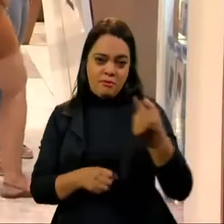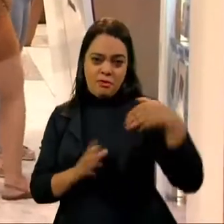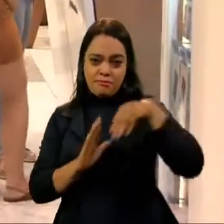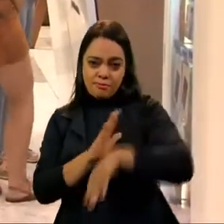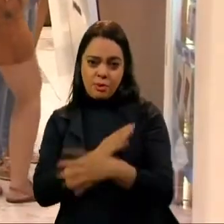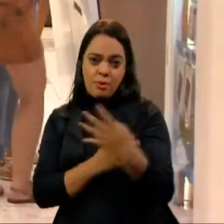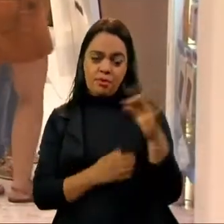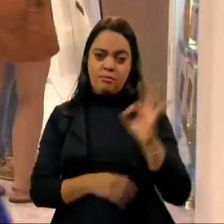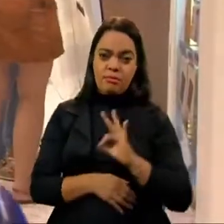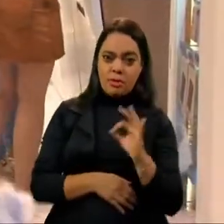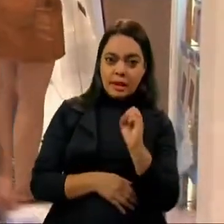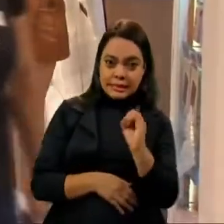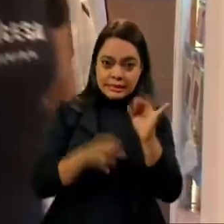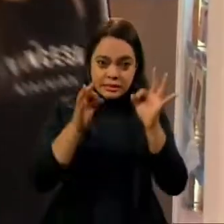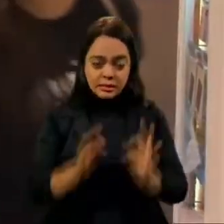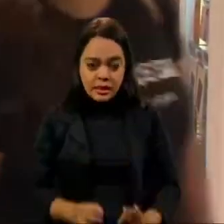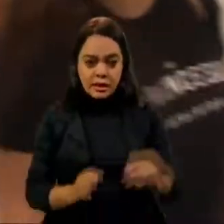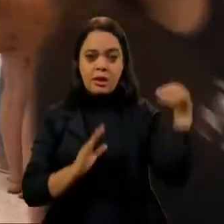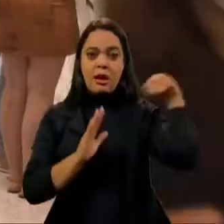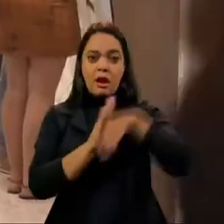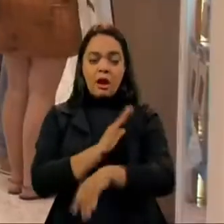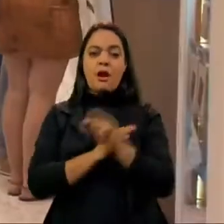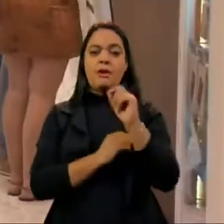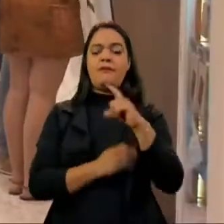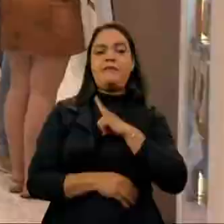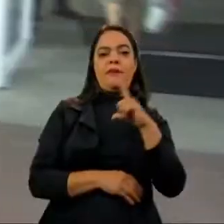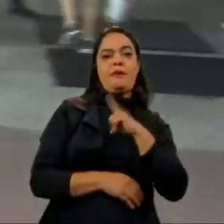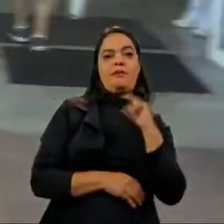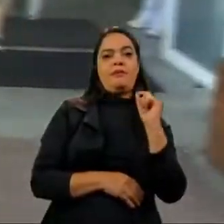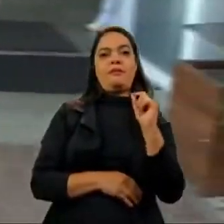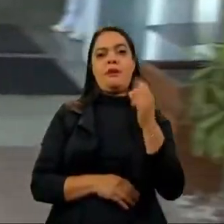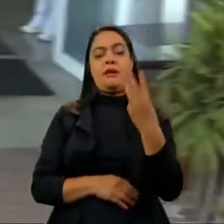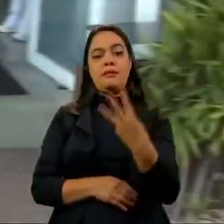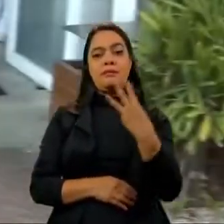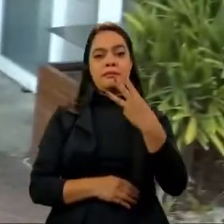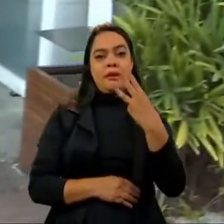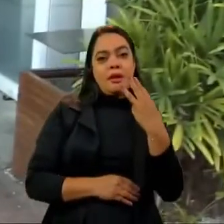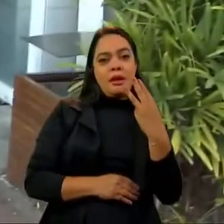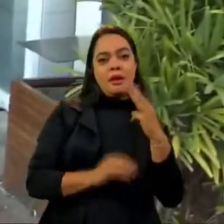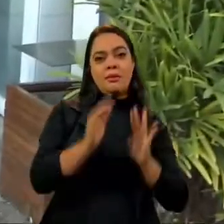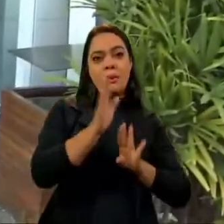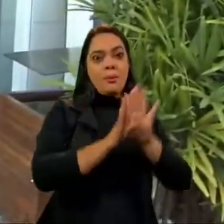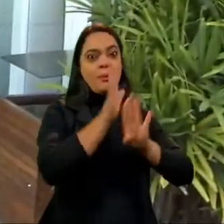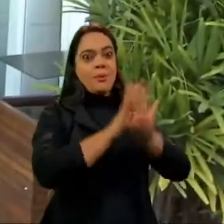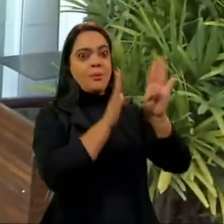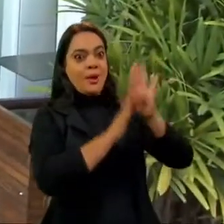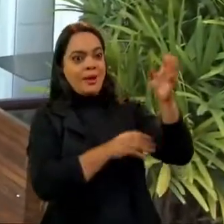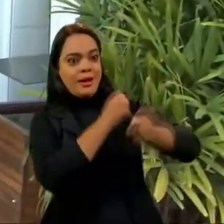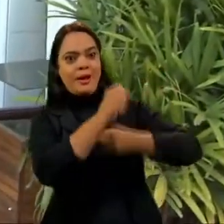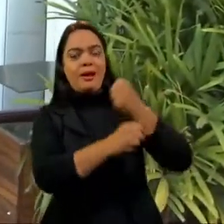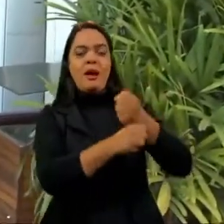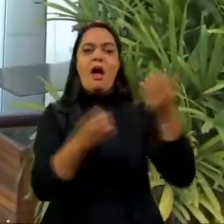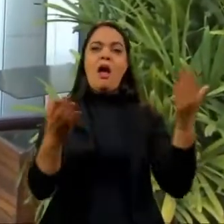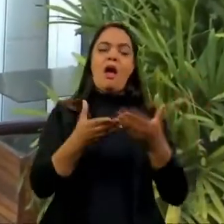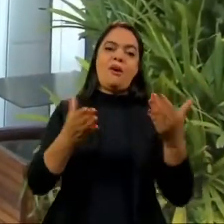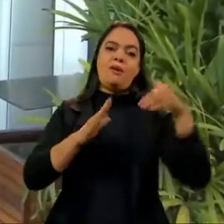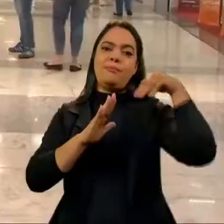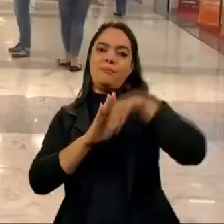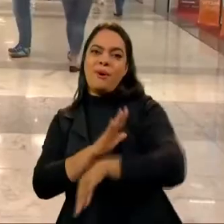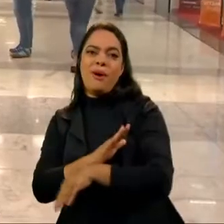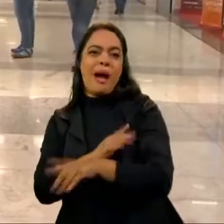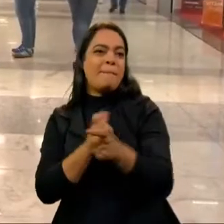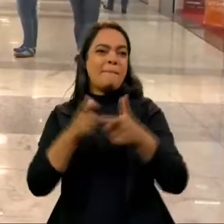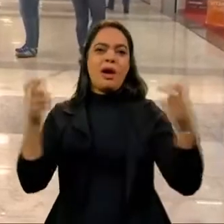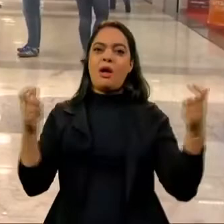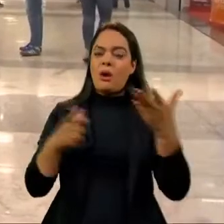confirmada, a queda vai interromper uma sequência de três altas seguidas da atividade econômica e será a maior contração desde o plano Collor 1,